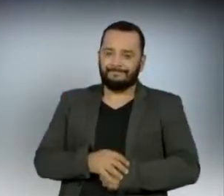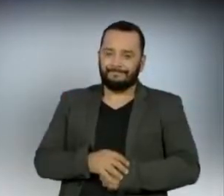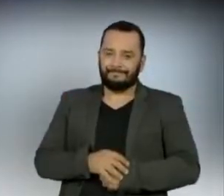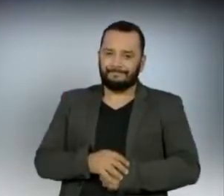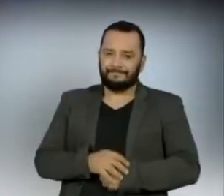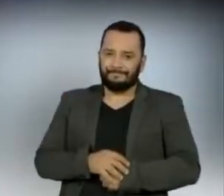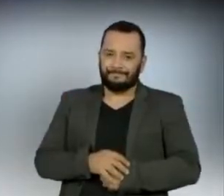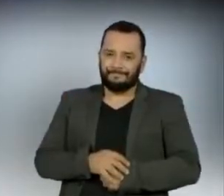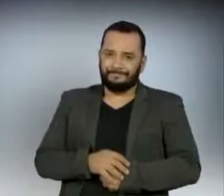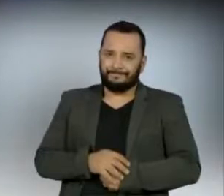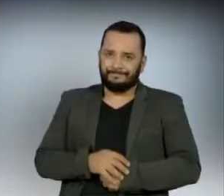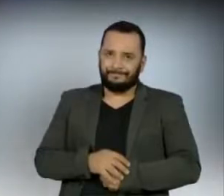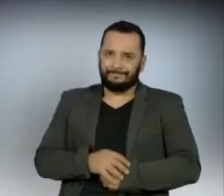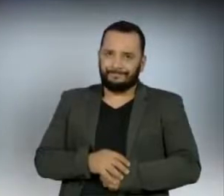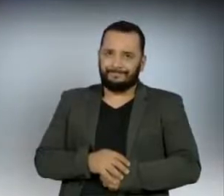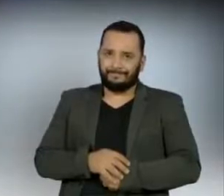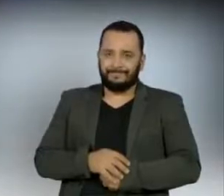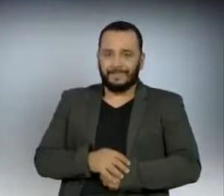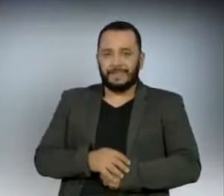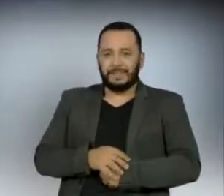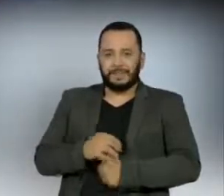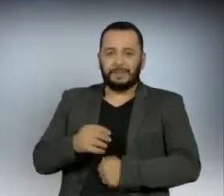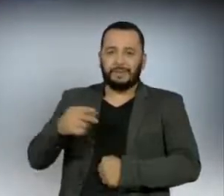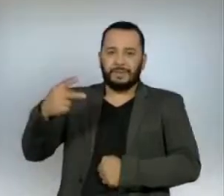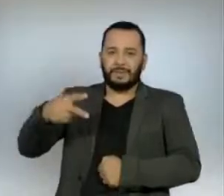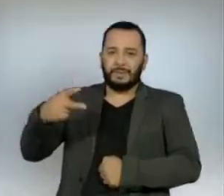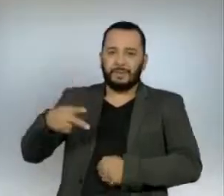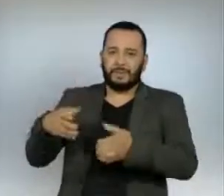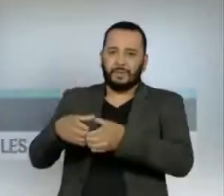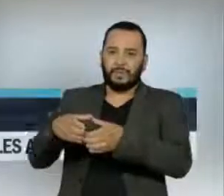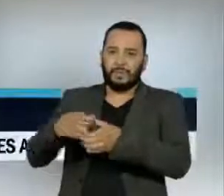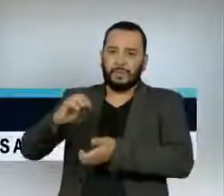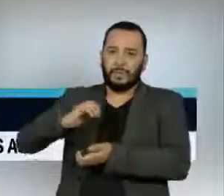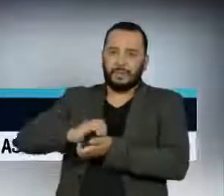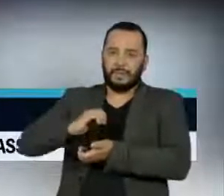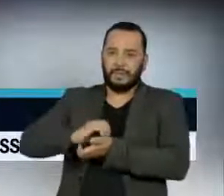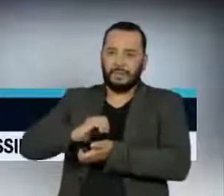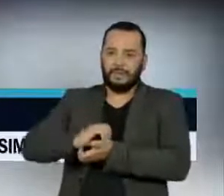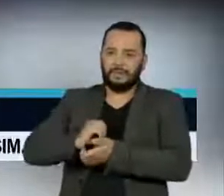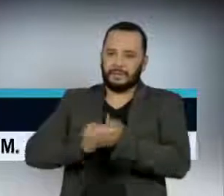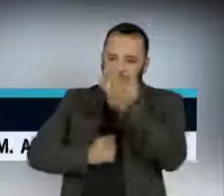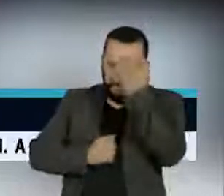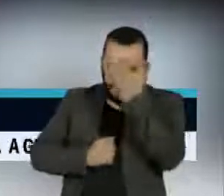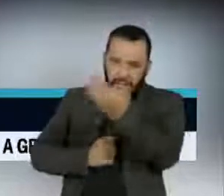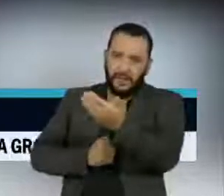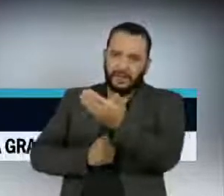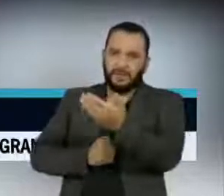Dessa colenda, segunda turma. Obrigado.